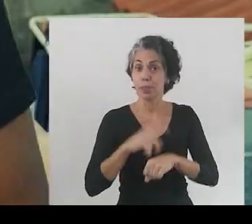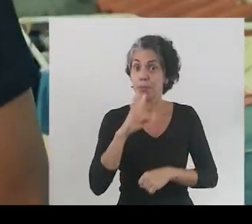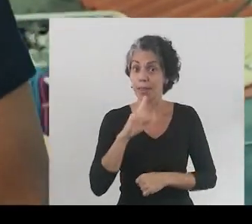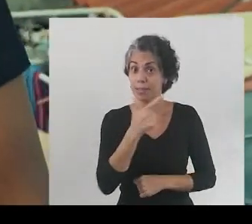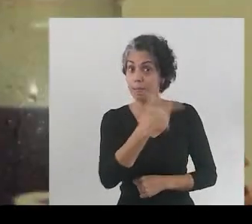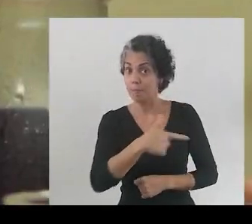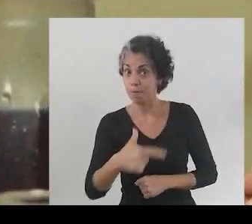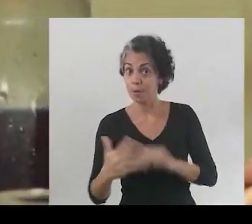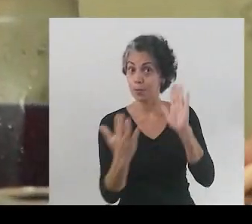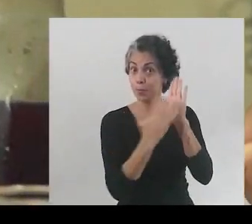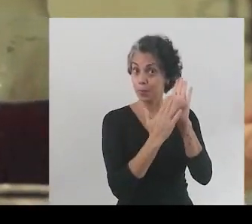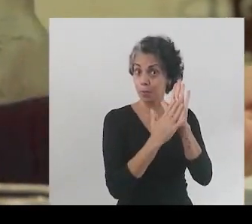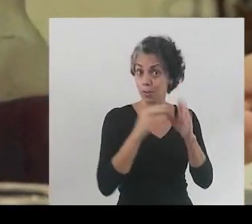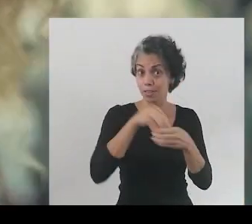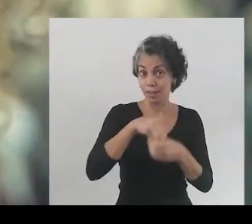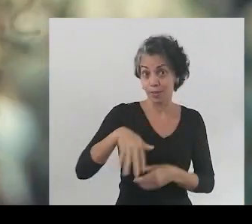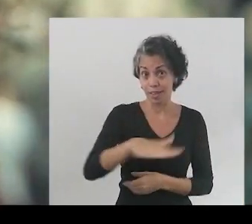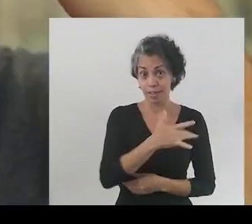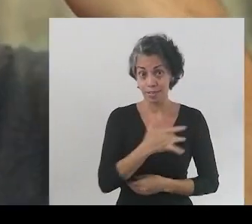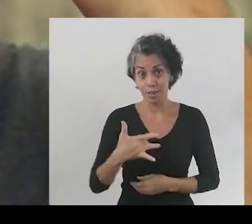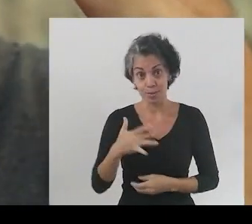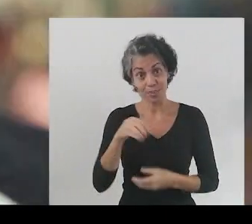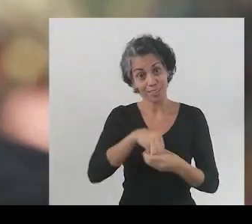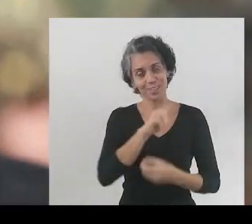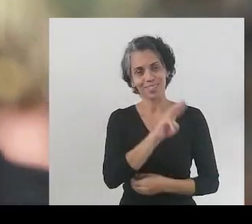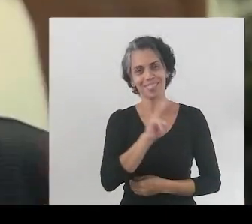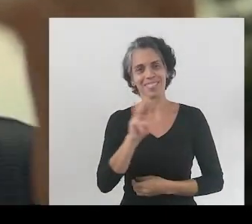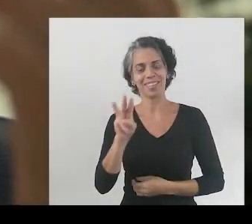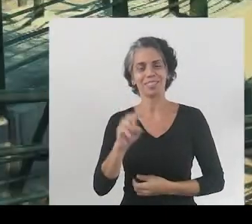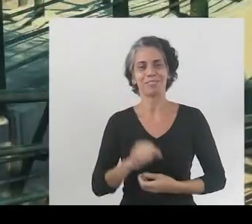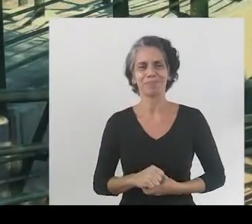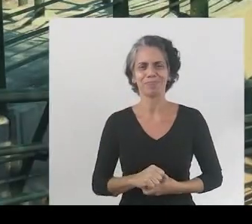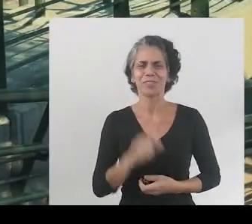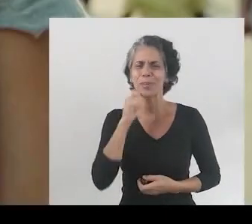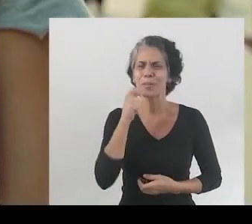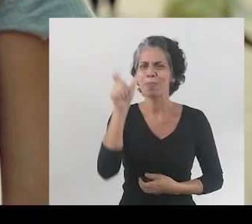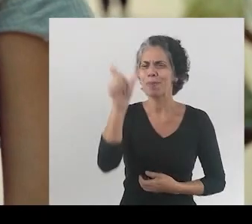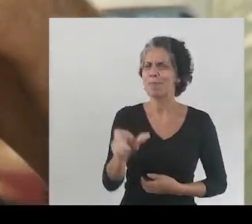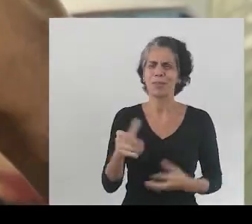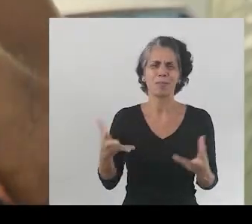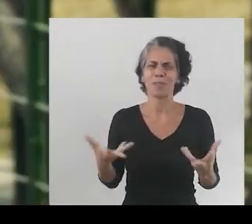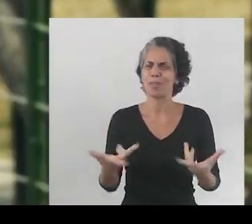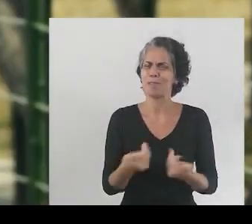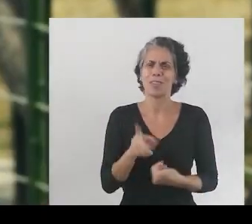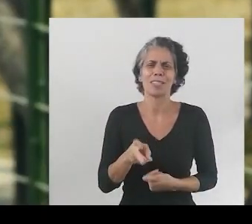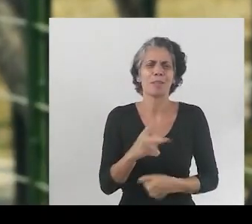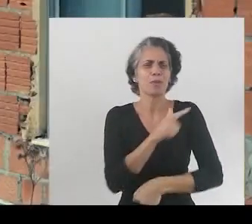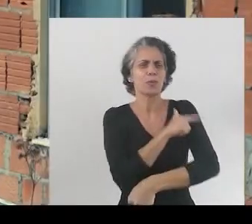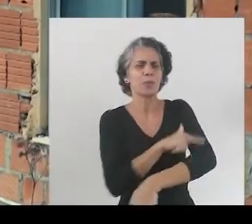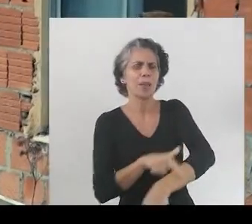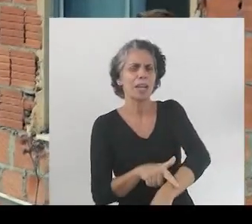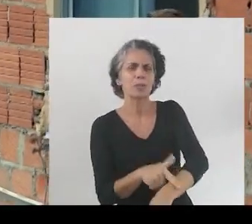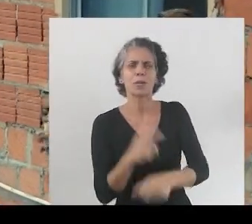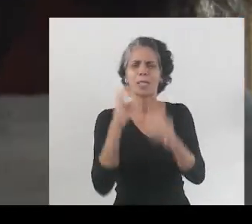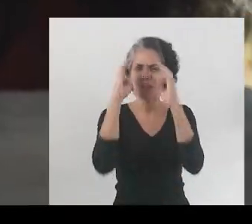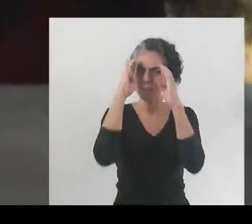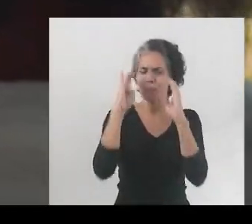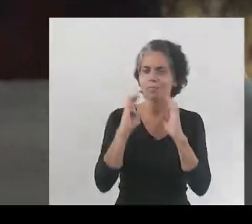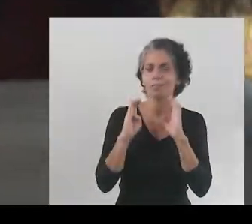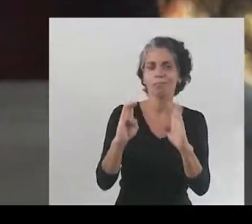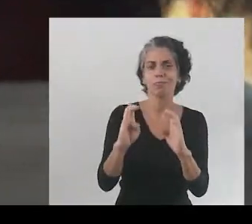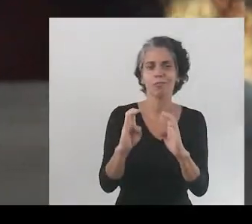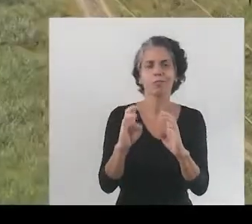Nossa alegria vai voltar. Você sabe que é amor. Eu rio.